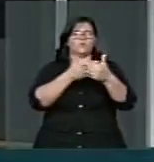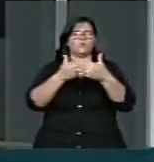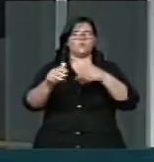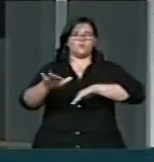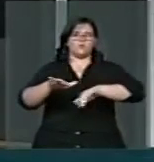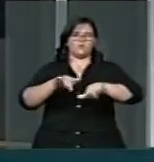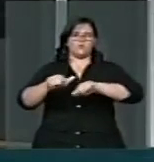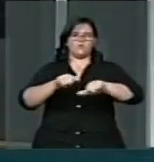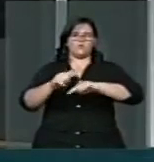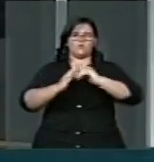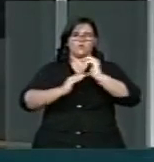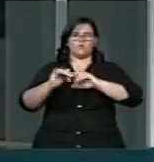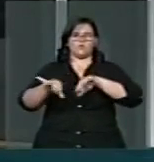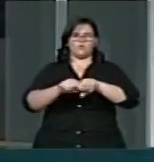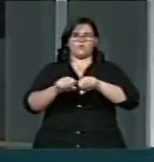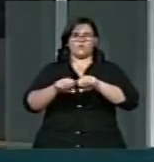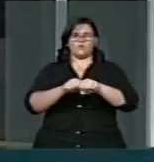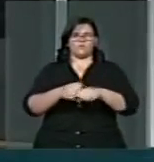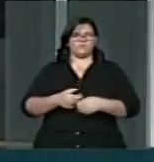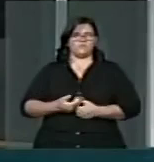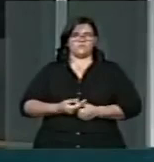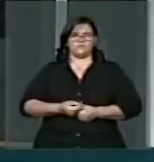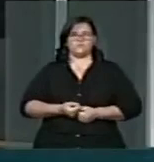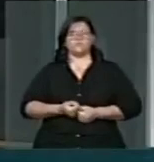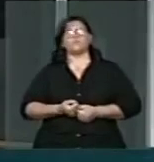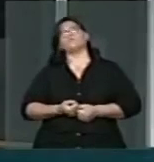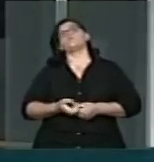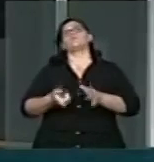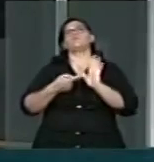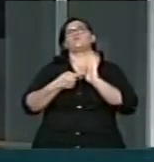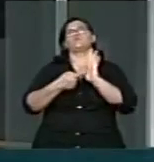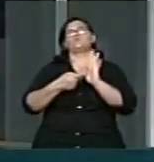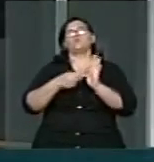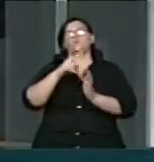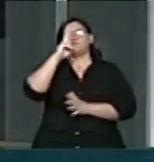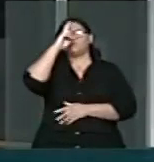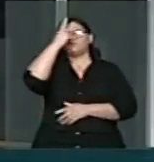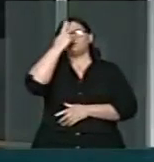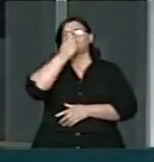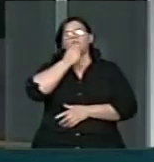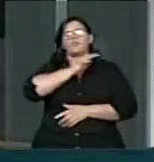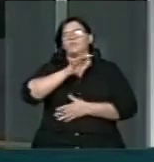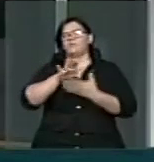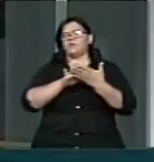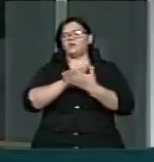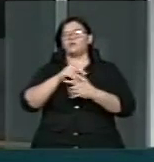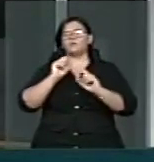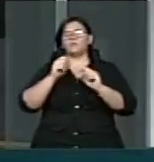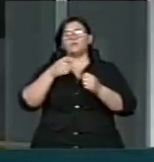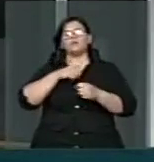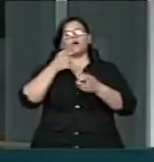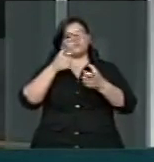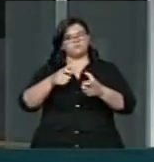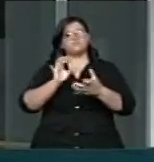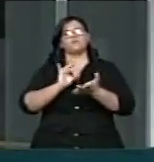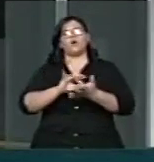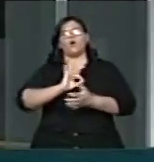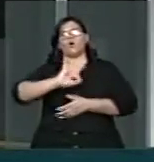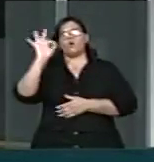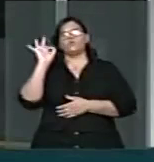Nacional demonstrou, de forma inequívoca, o quanto está atento em relação à